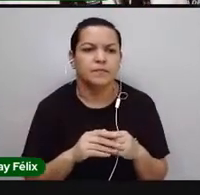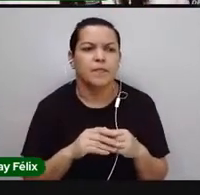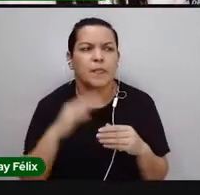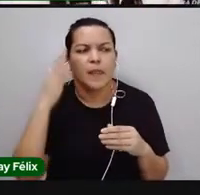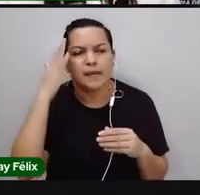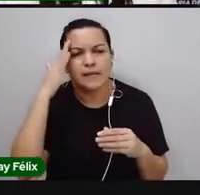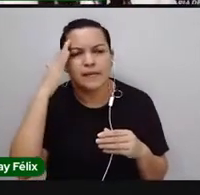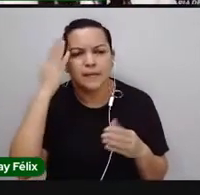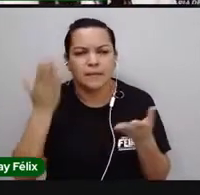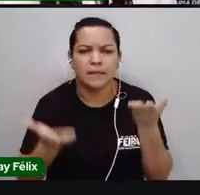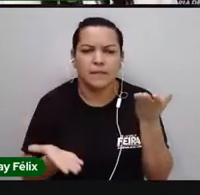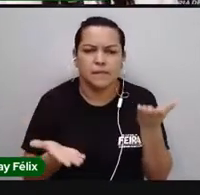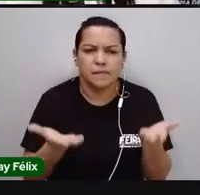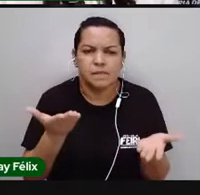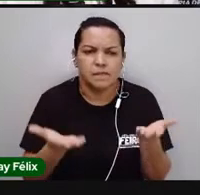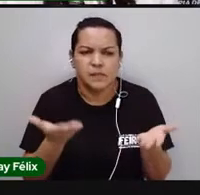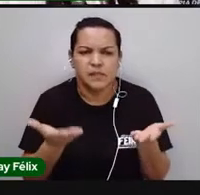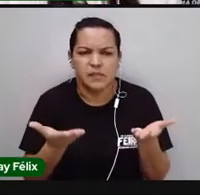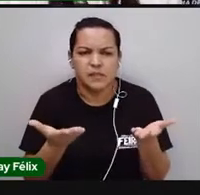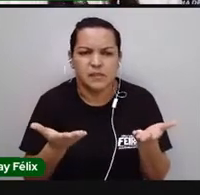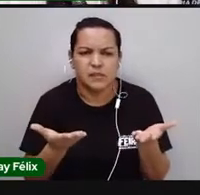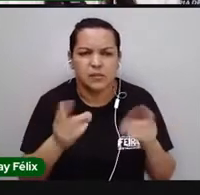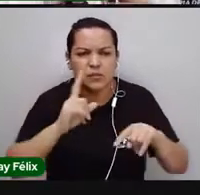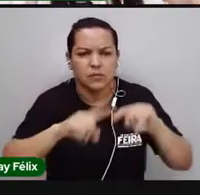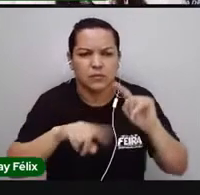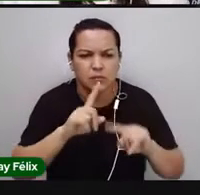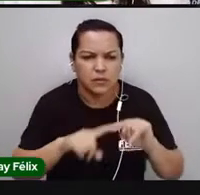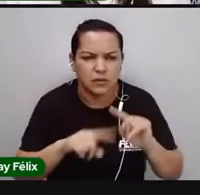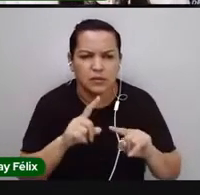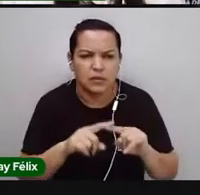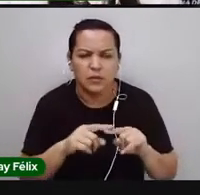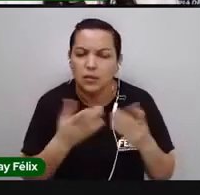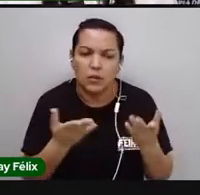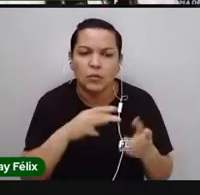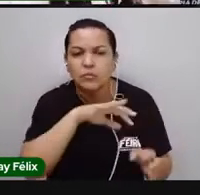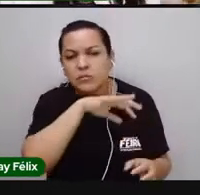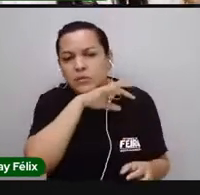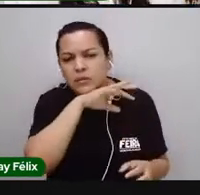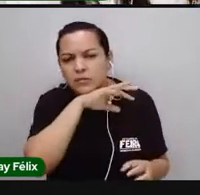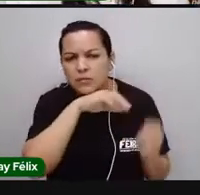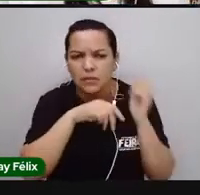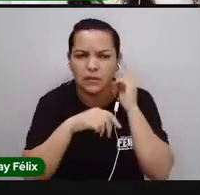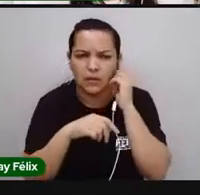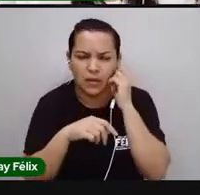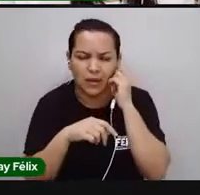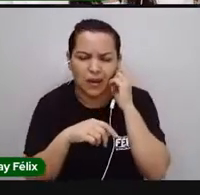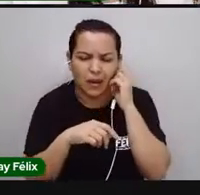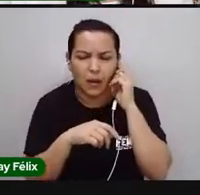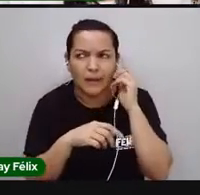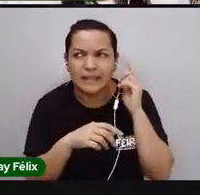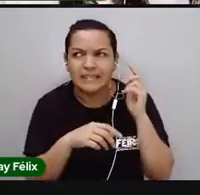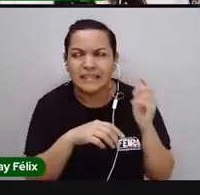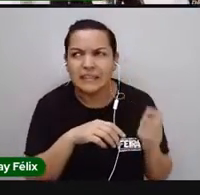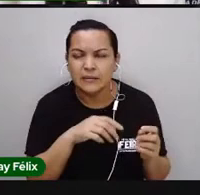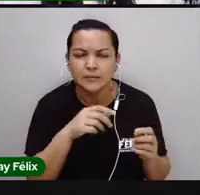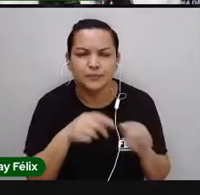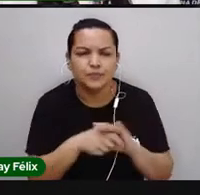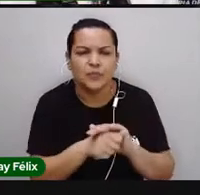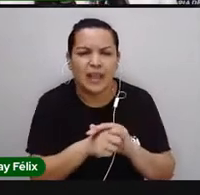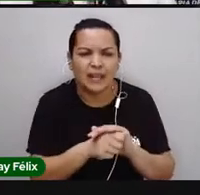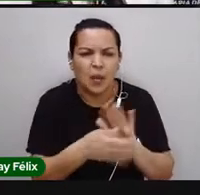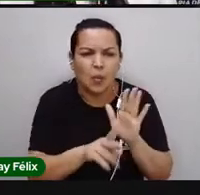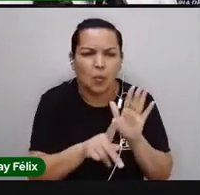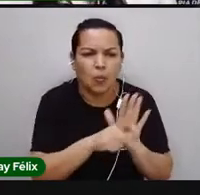saber o peso daquele objeto ou daquele animal. Será que o peso de uma tartaruga marinha é